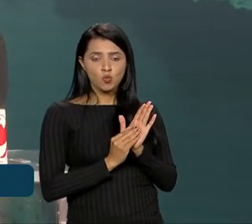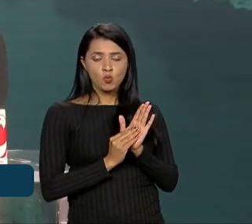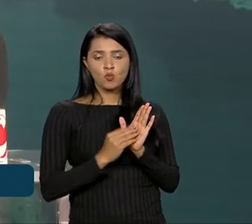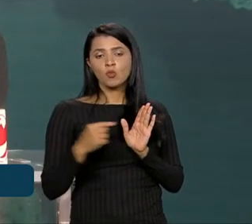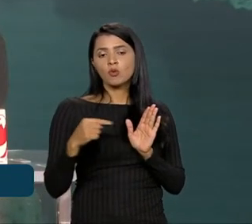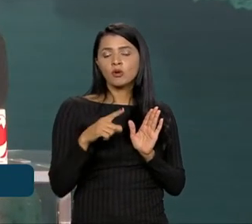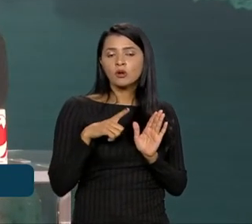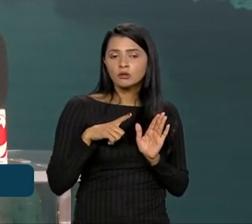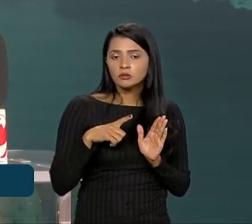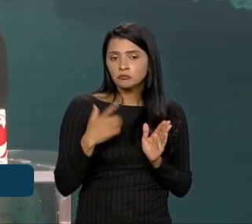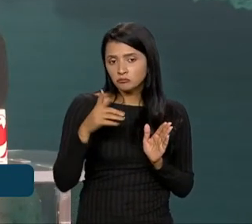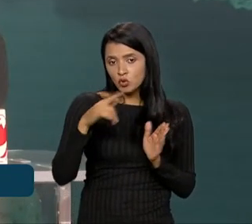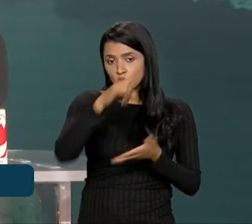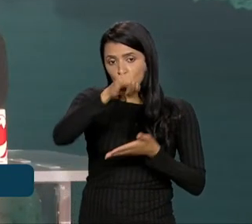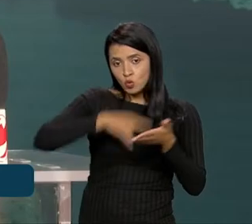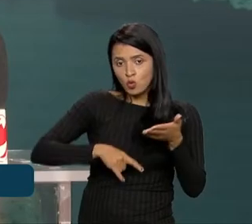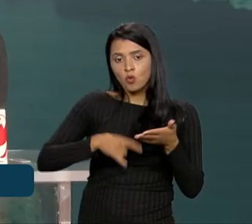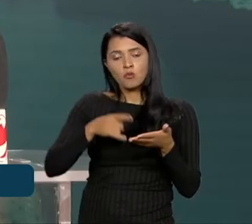Sim,